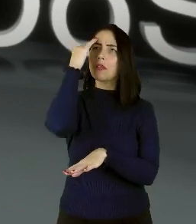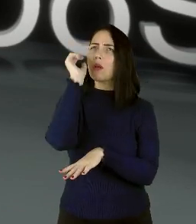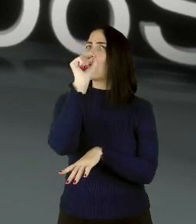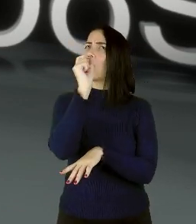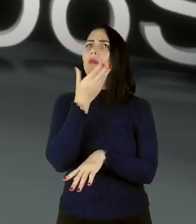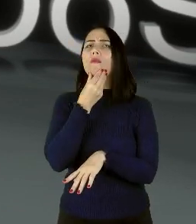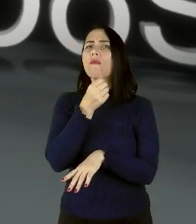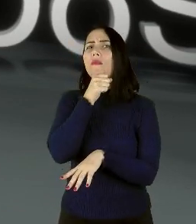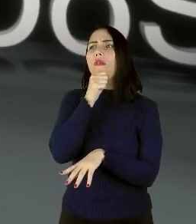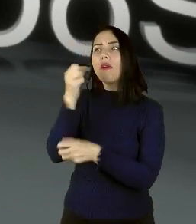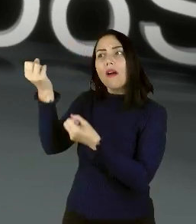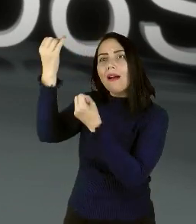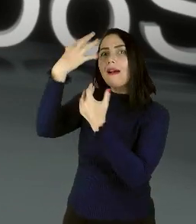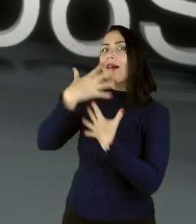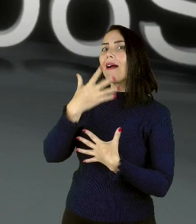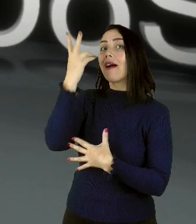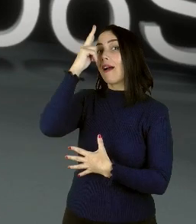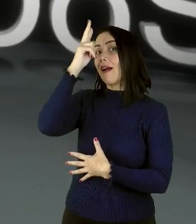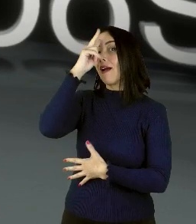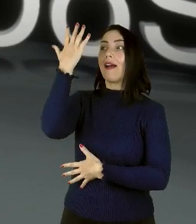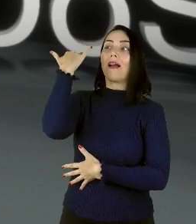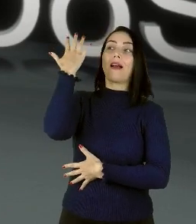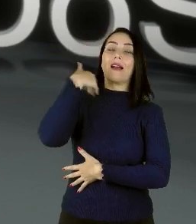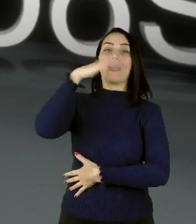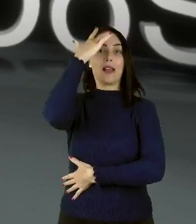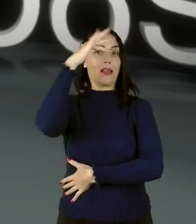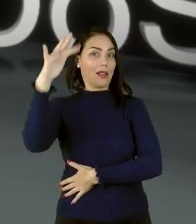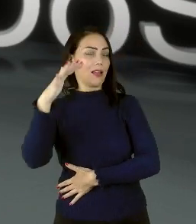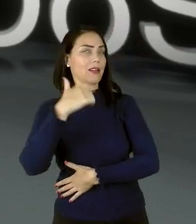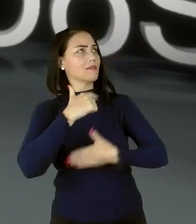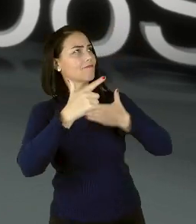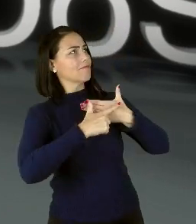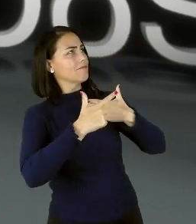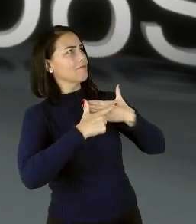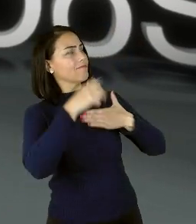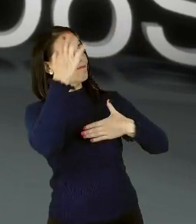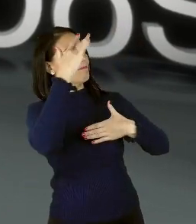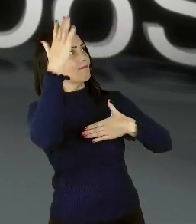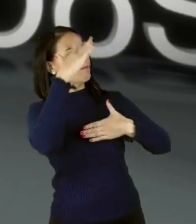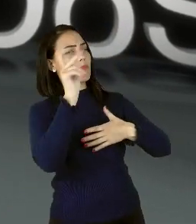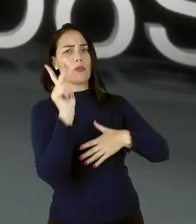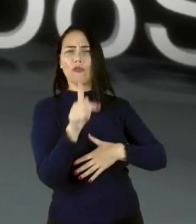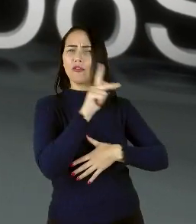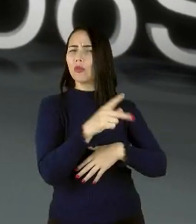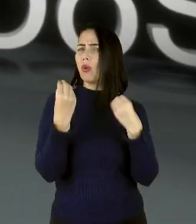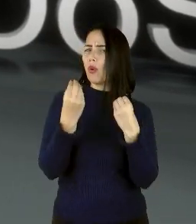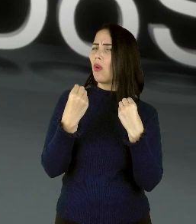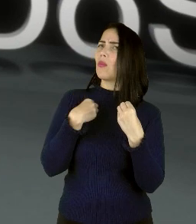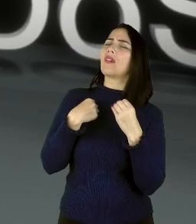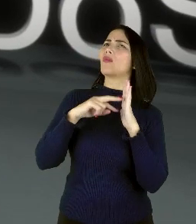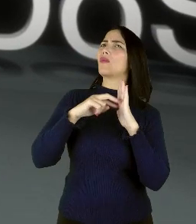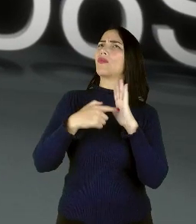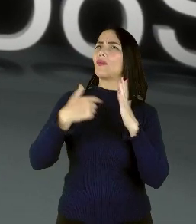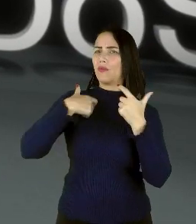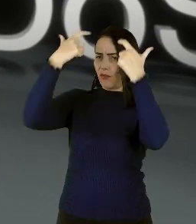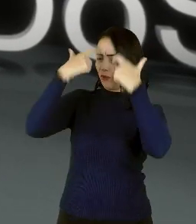que meu avô havia me dito, enquanto refletia sobre meu papel como professor. Que figura sou para